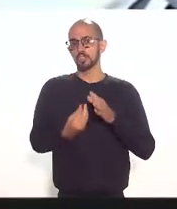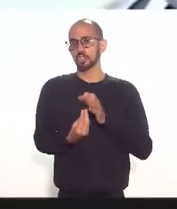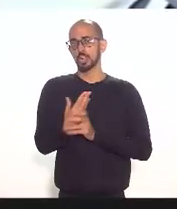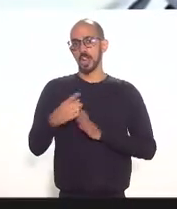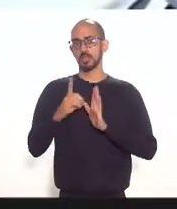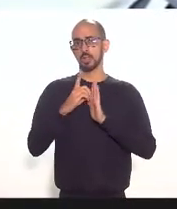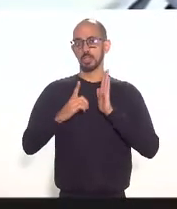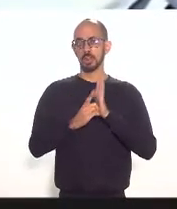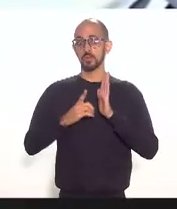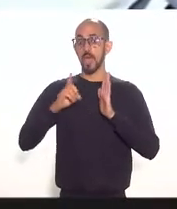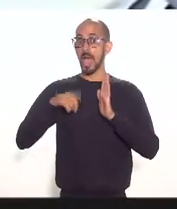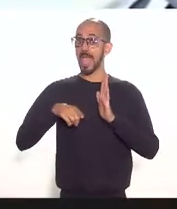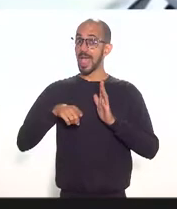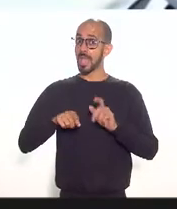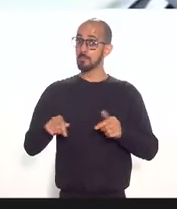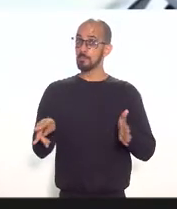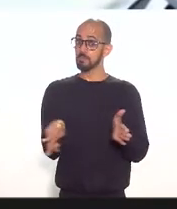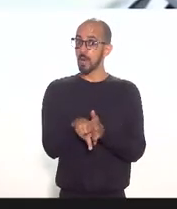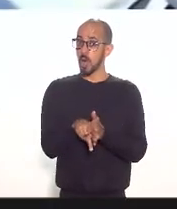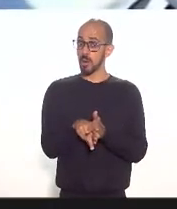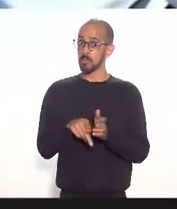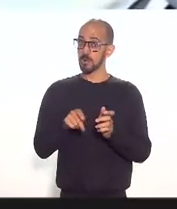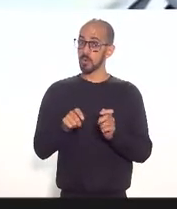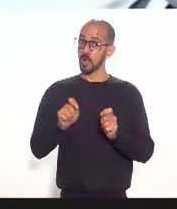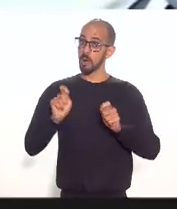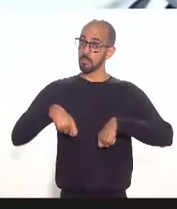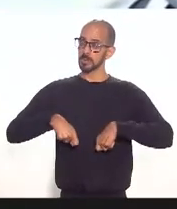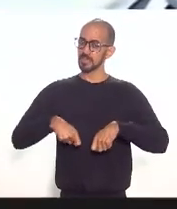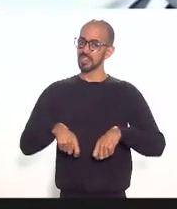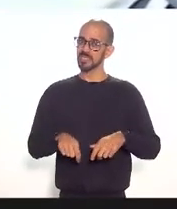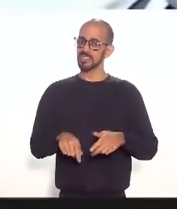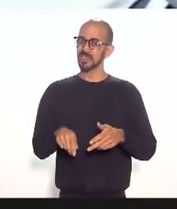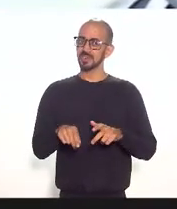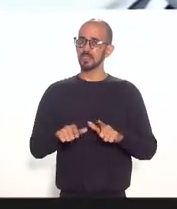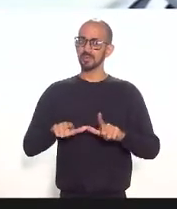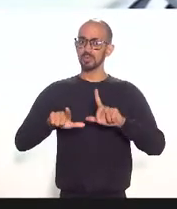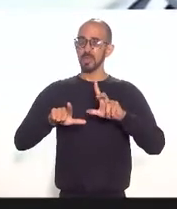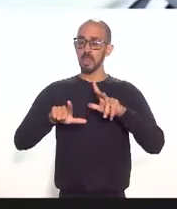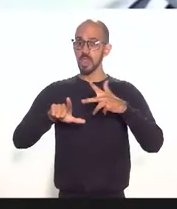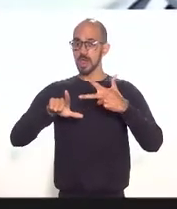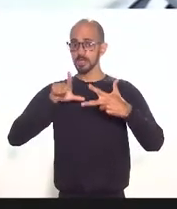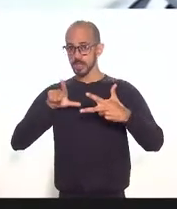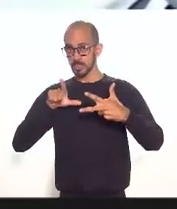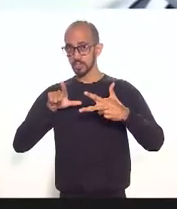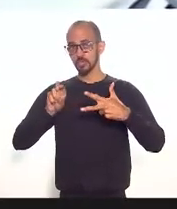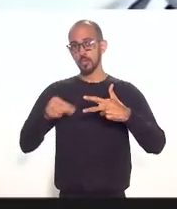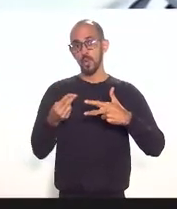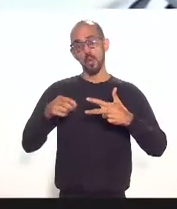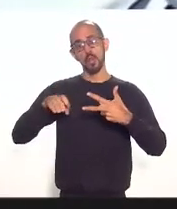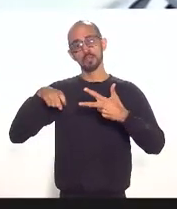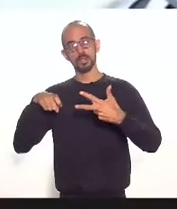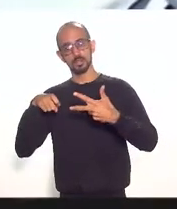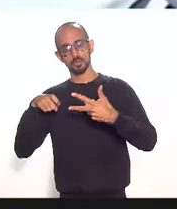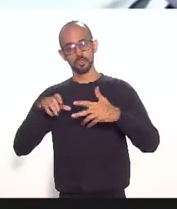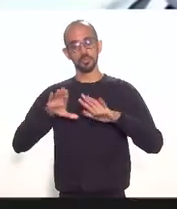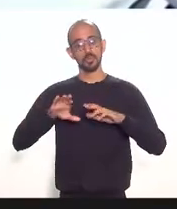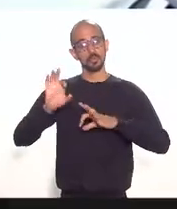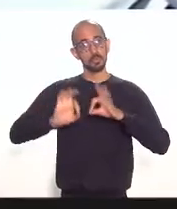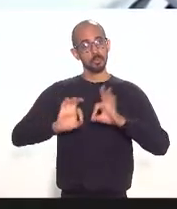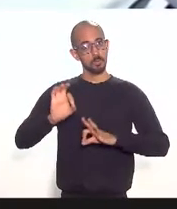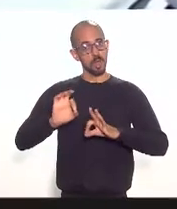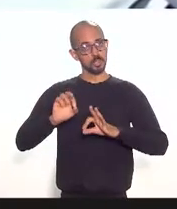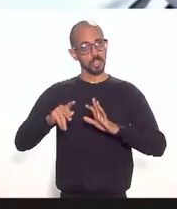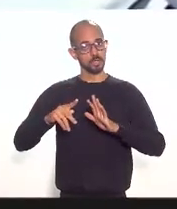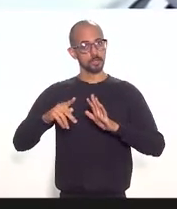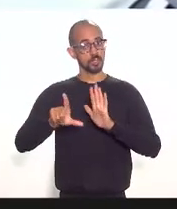específica para o executivo e ou do legislativo, por lei, por projeto de lei. Dito isso,